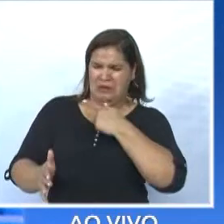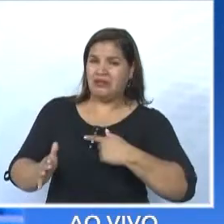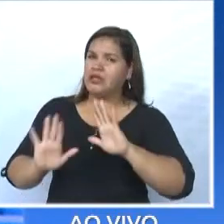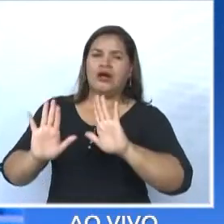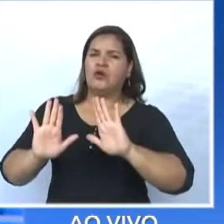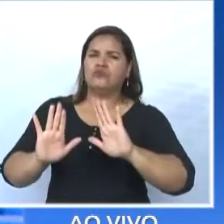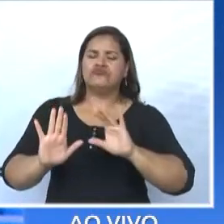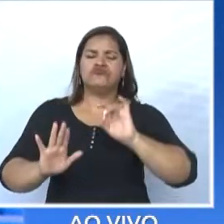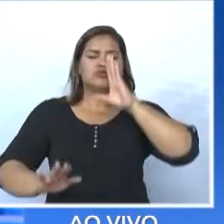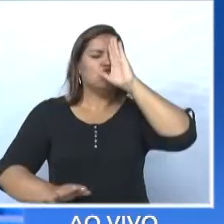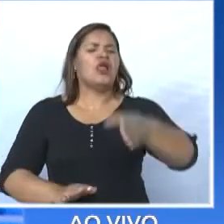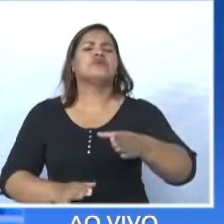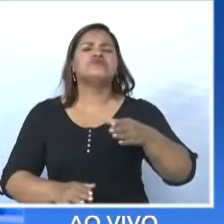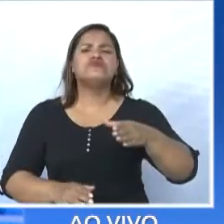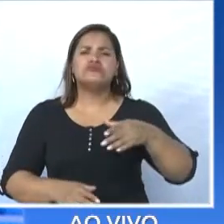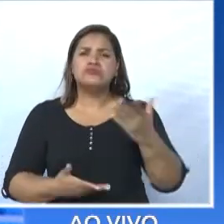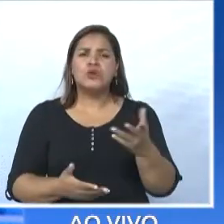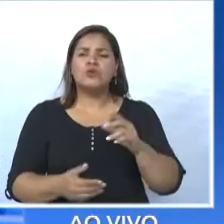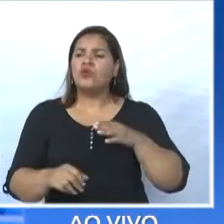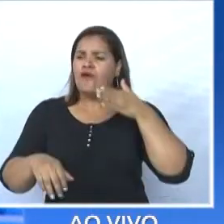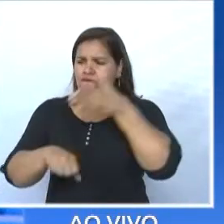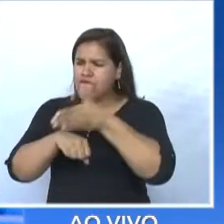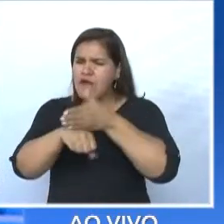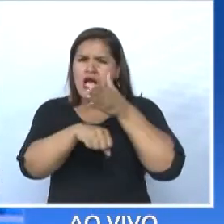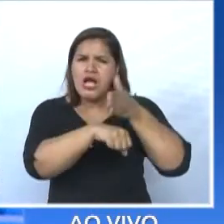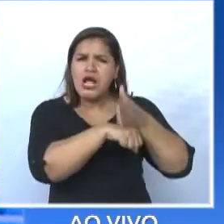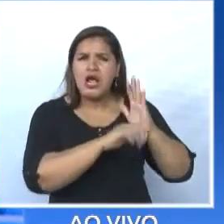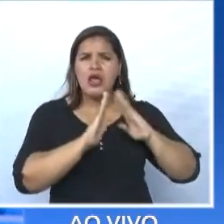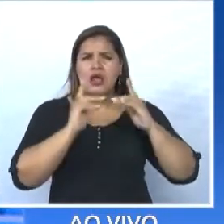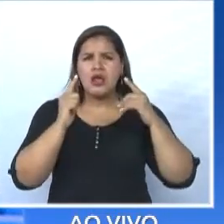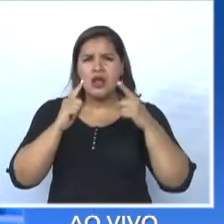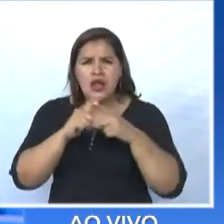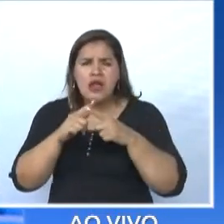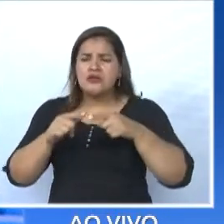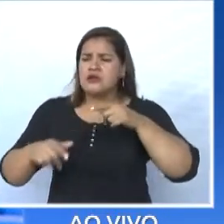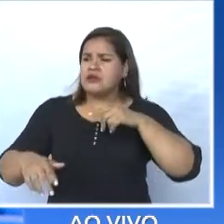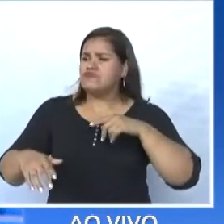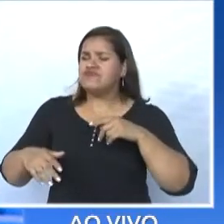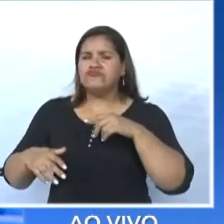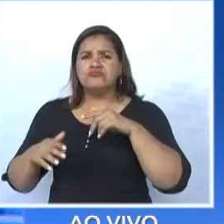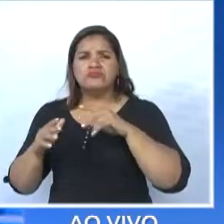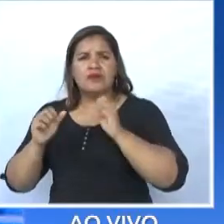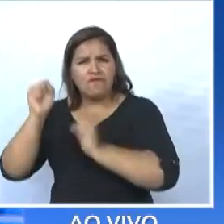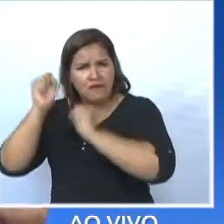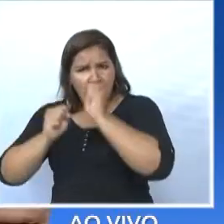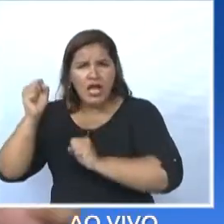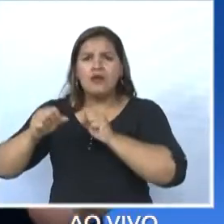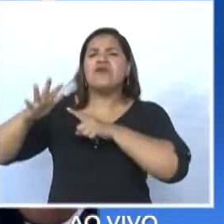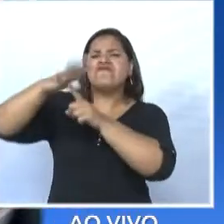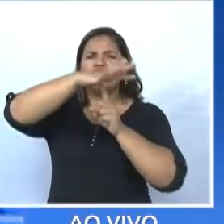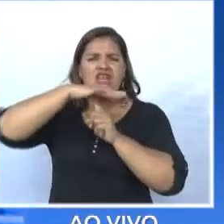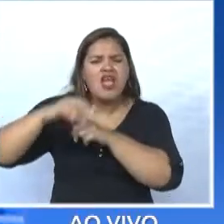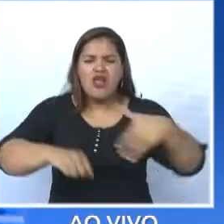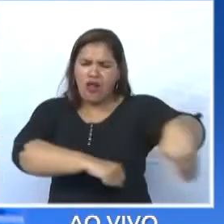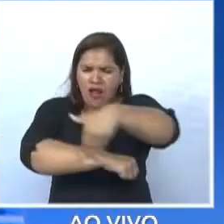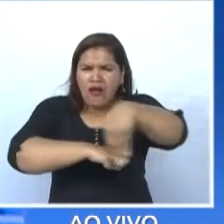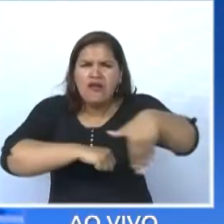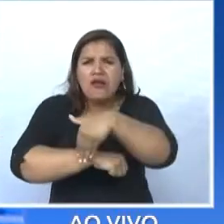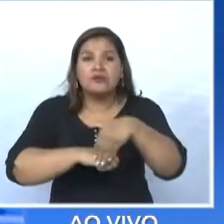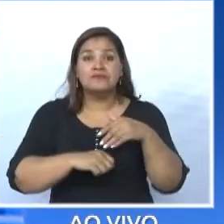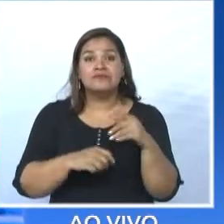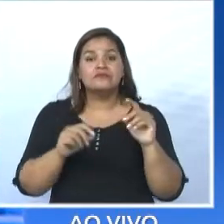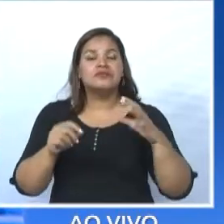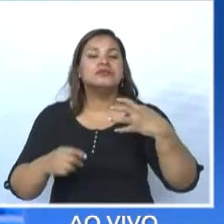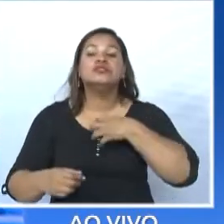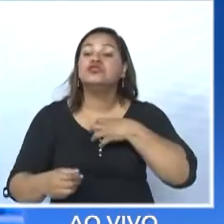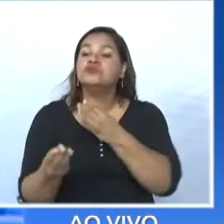fábricas, por isso que eu vou nas igrejas, por isso que agora eu vou na feira livre, vou na feira do rolo, eu vou na rua, eu vou nos lugares para sentir o que as pessoas estão